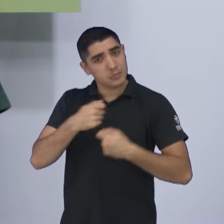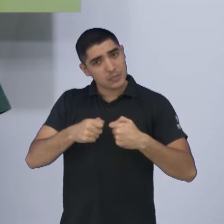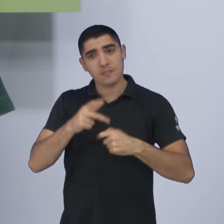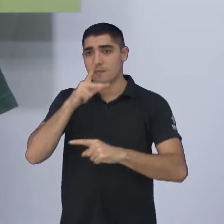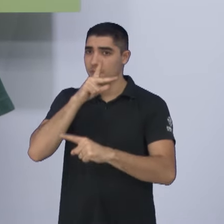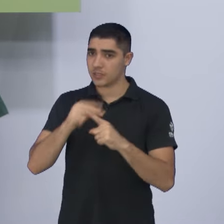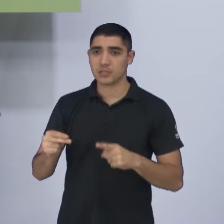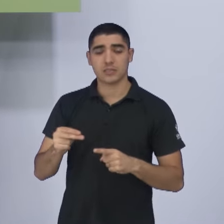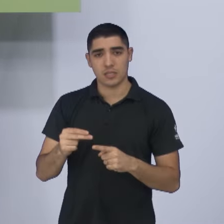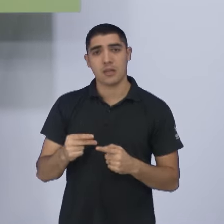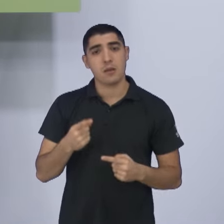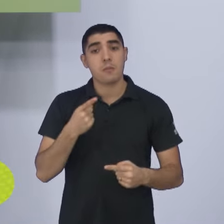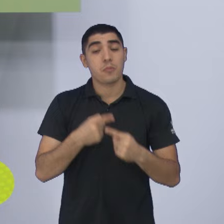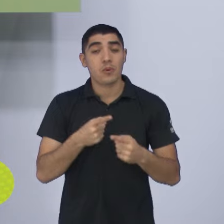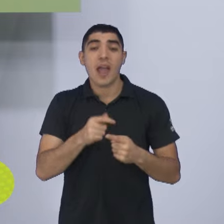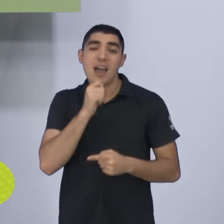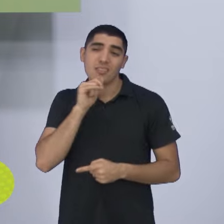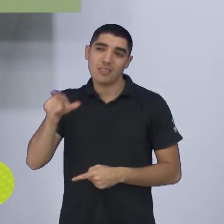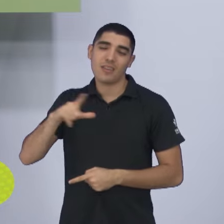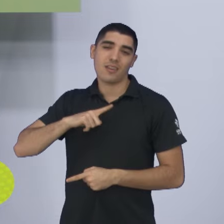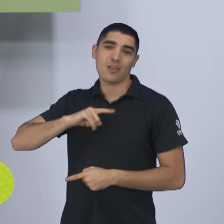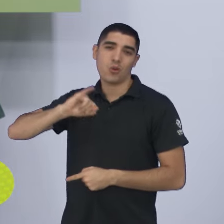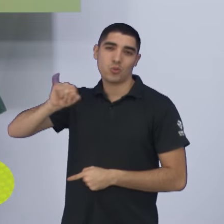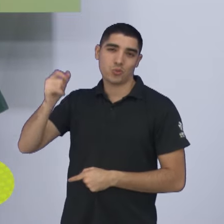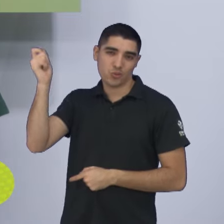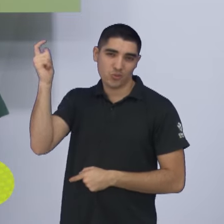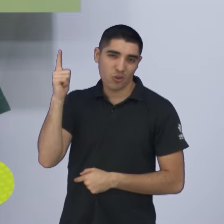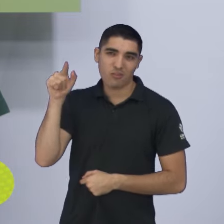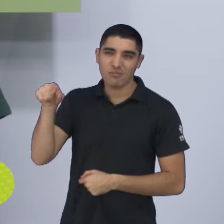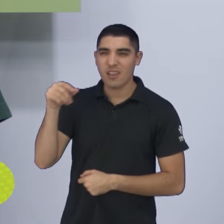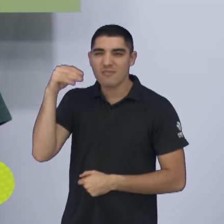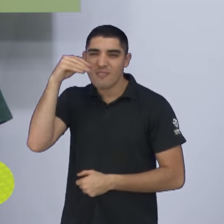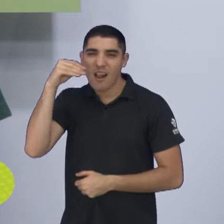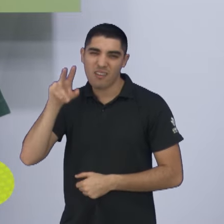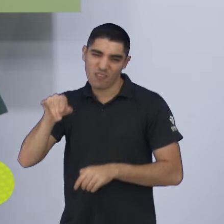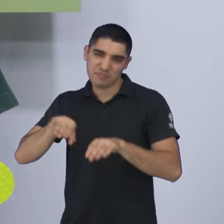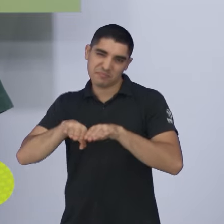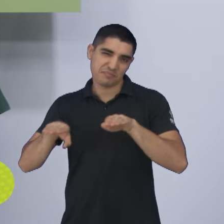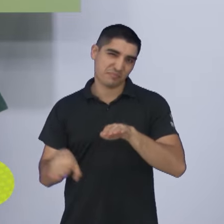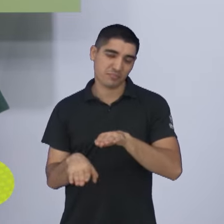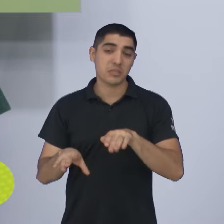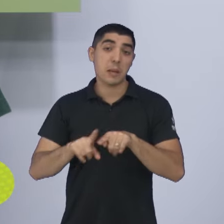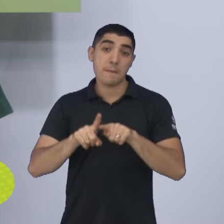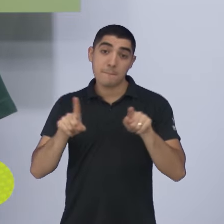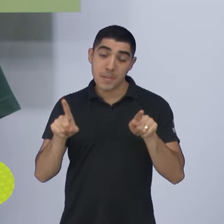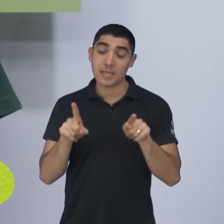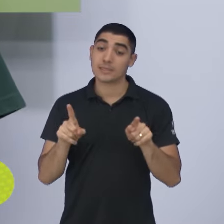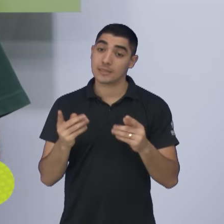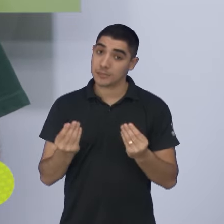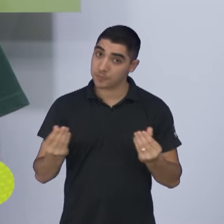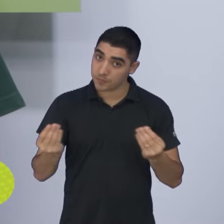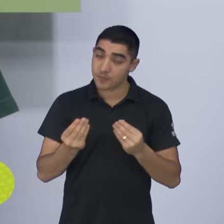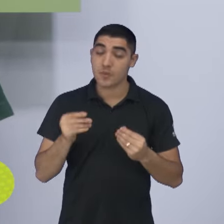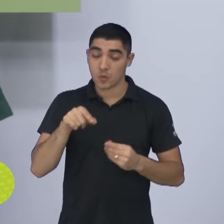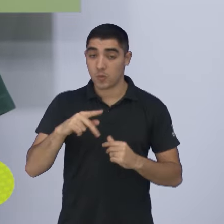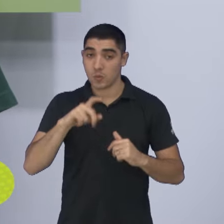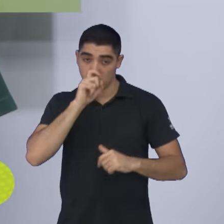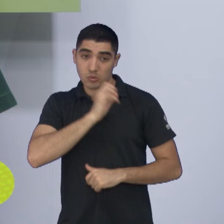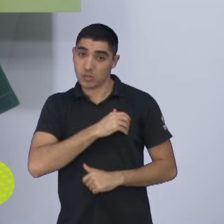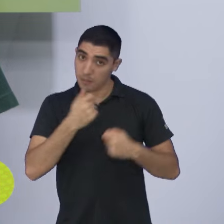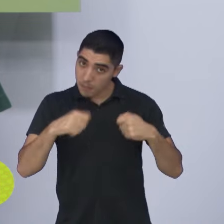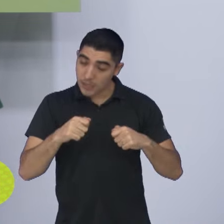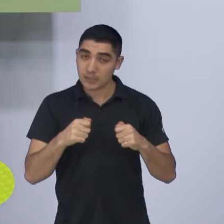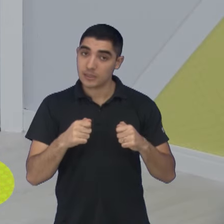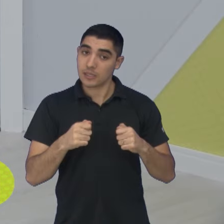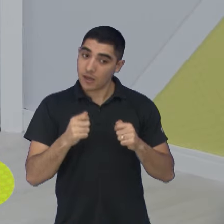porque ainda bem que tem o Doce Mel lá, dá para, né? Tipo, o Doce Mel vai ser abaixado, mas tem que dar uma olhada para trás também, para não ficar muito